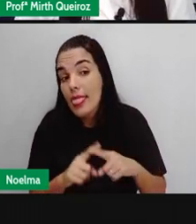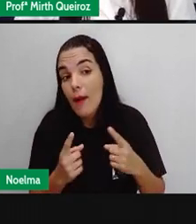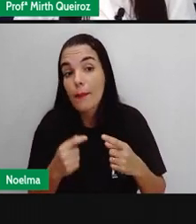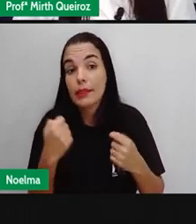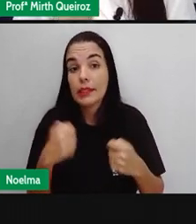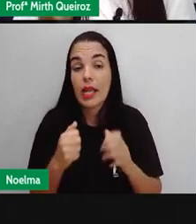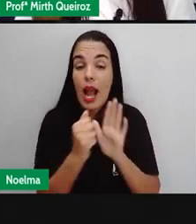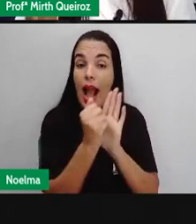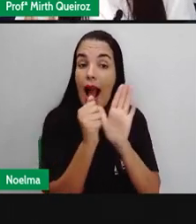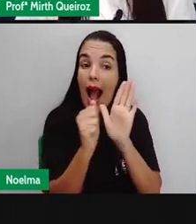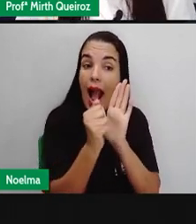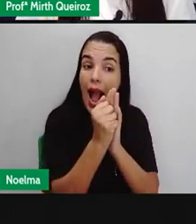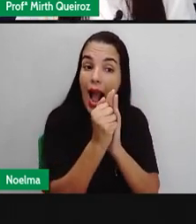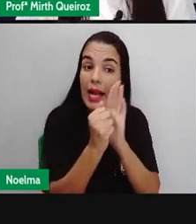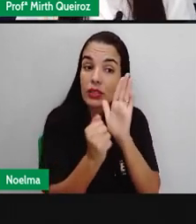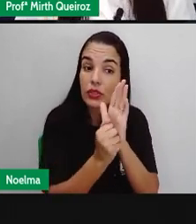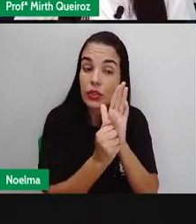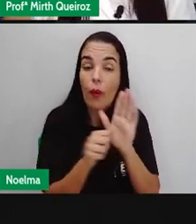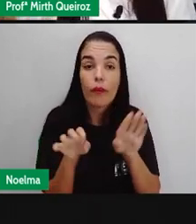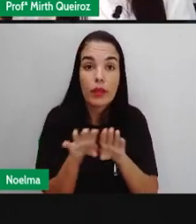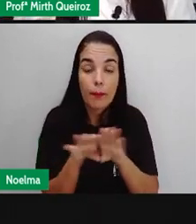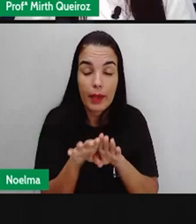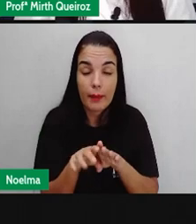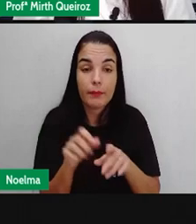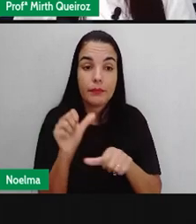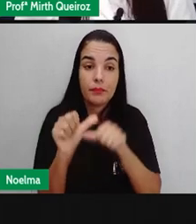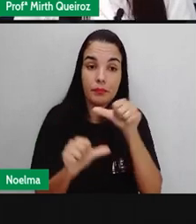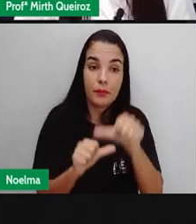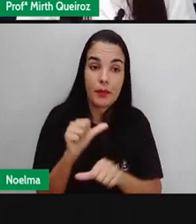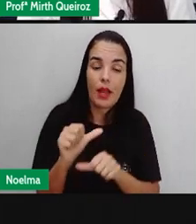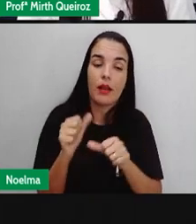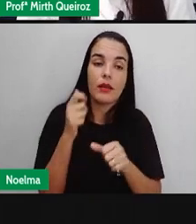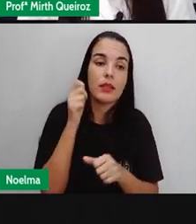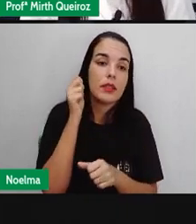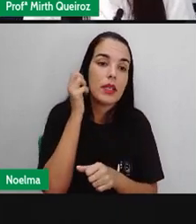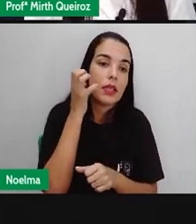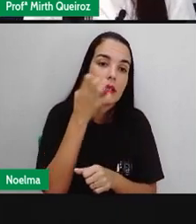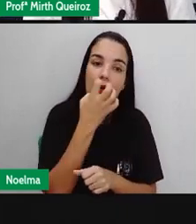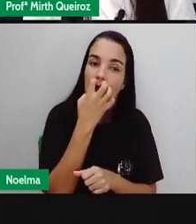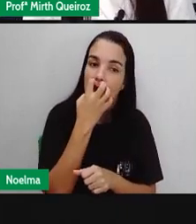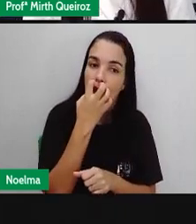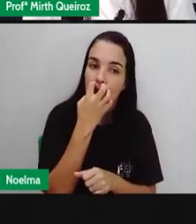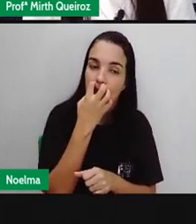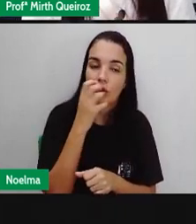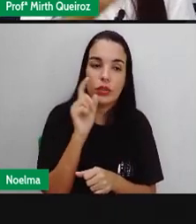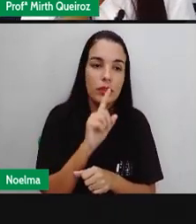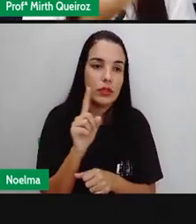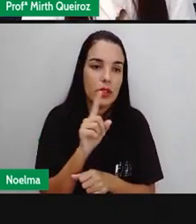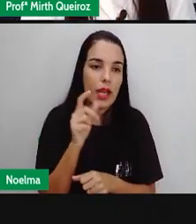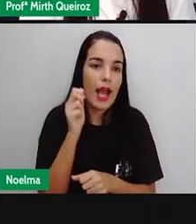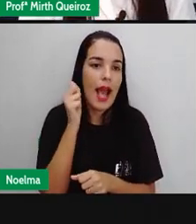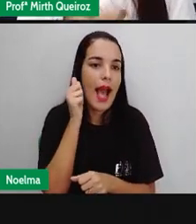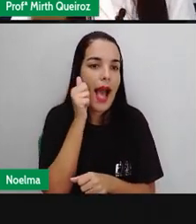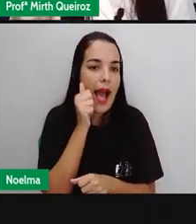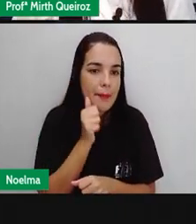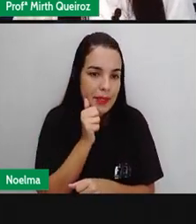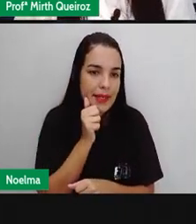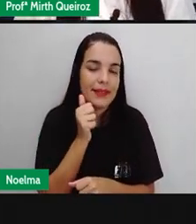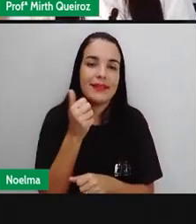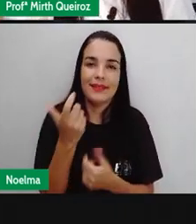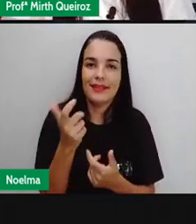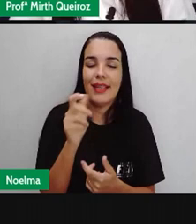mudar. Já que mudou o gênero, né? Antes era masculino e agora é feminino. O artigo também muda. Então, fica a